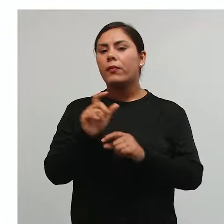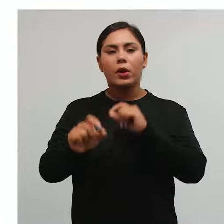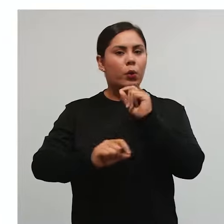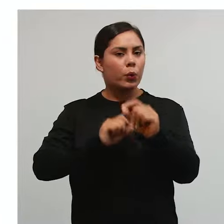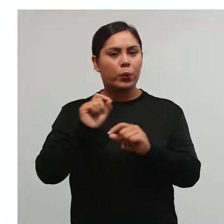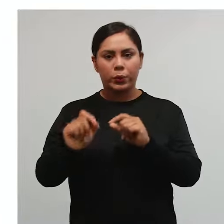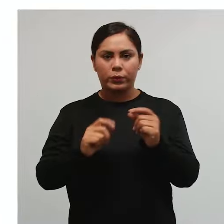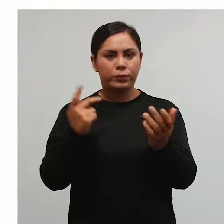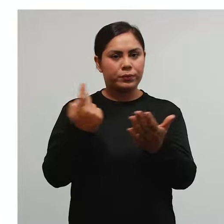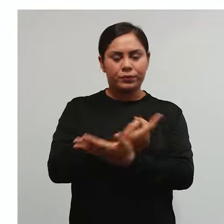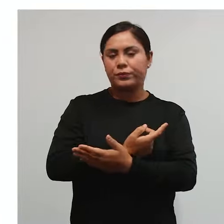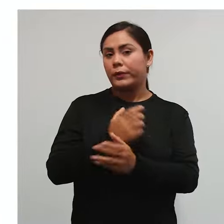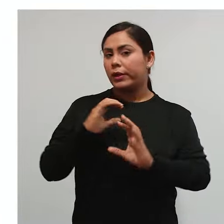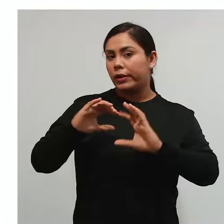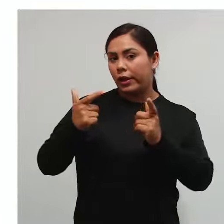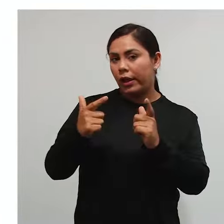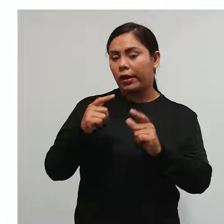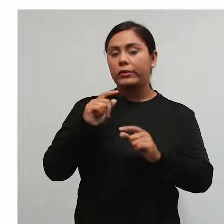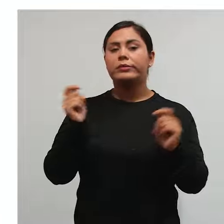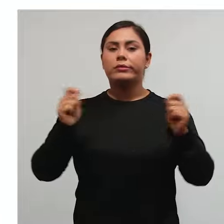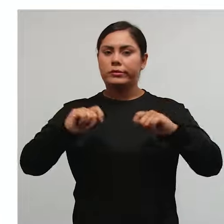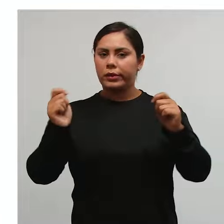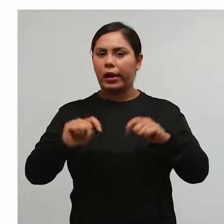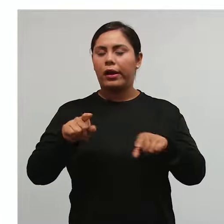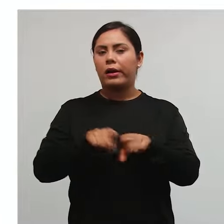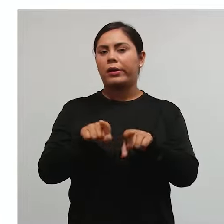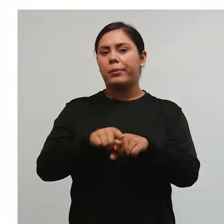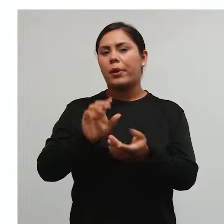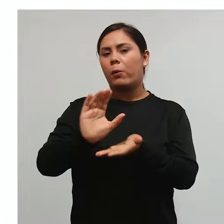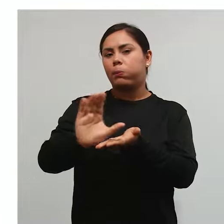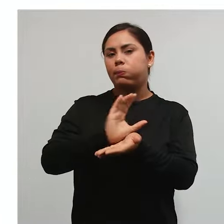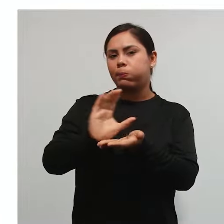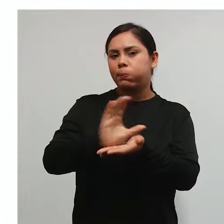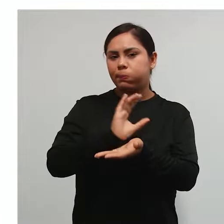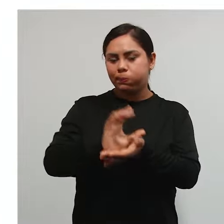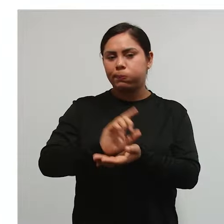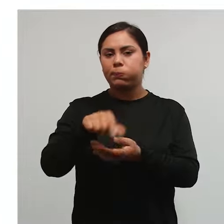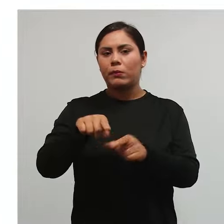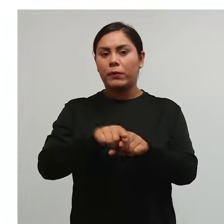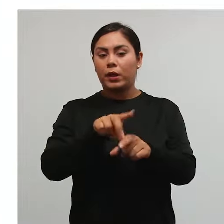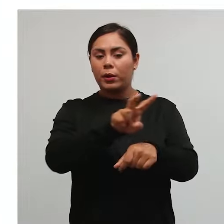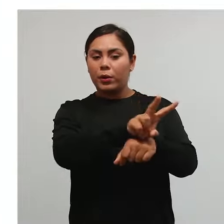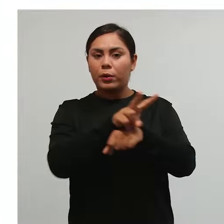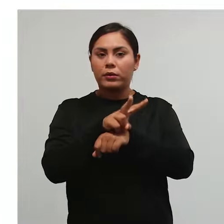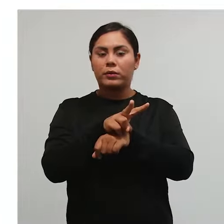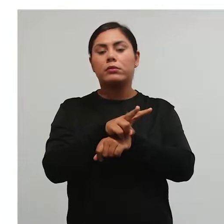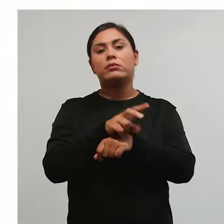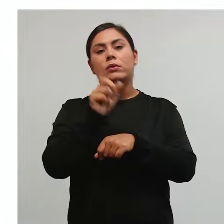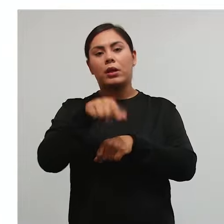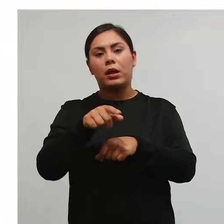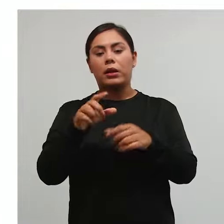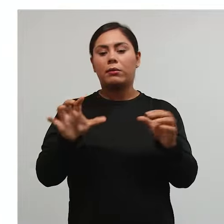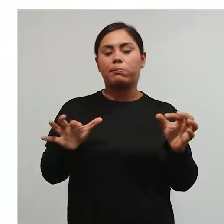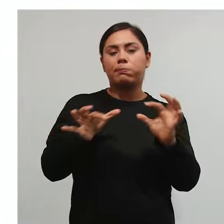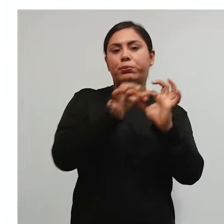claro, a aplicação dos recursos provenientes deste empréstimo vai ser vinculada à despesa